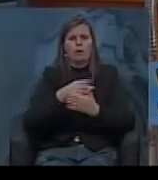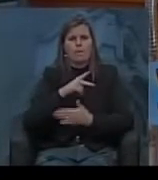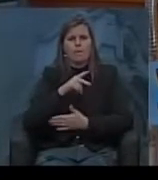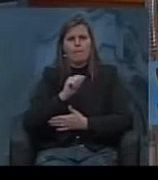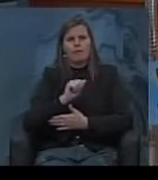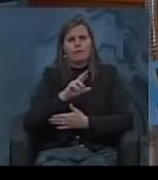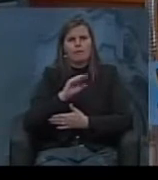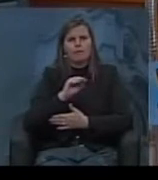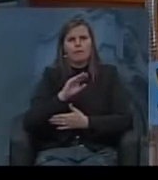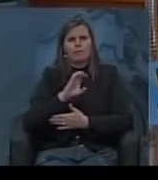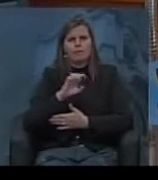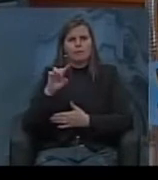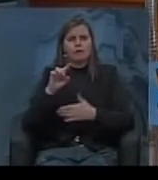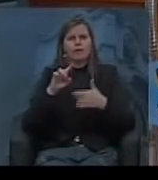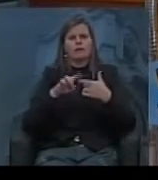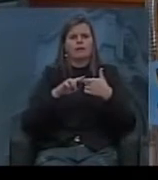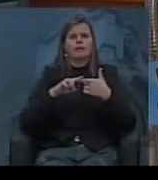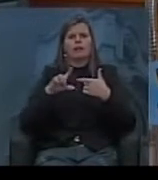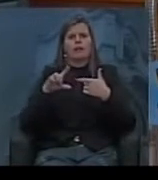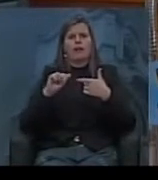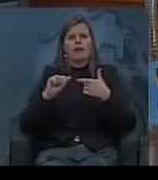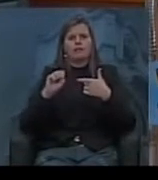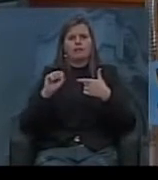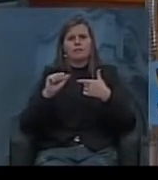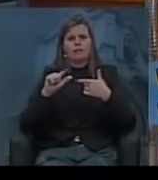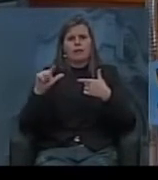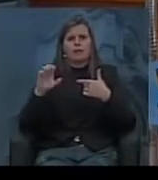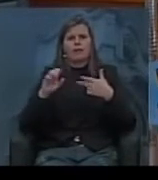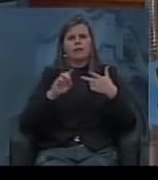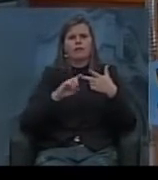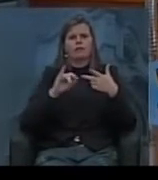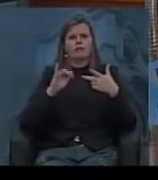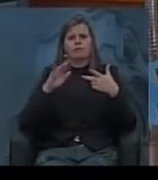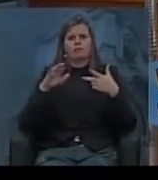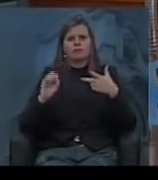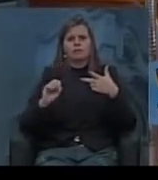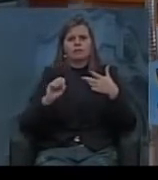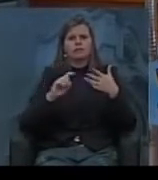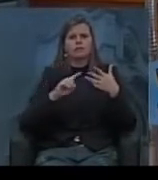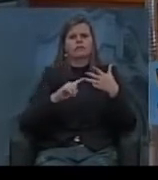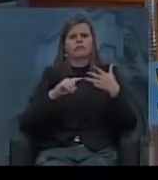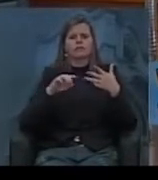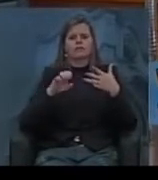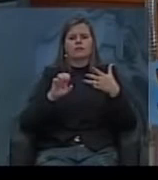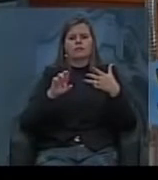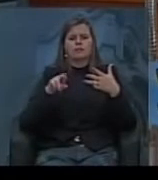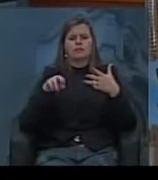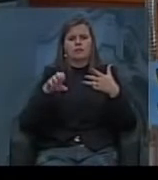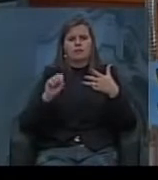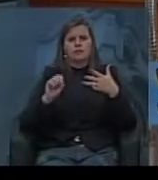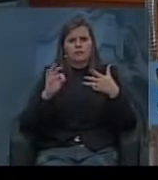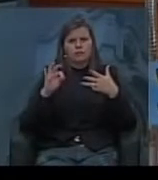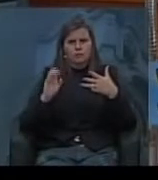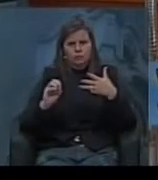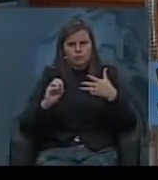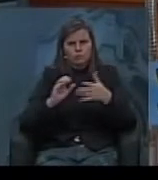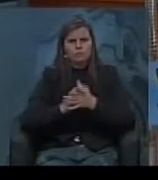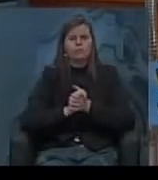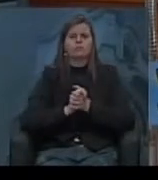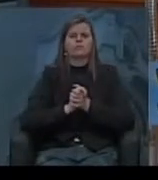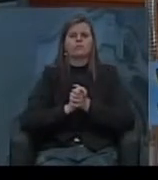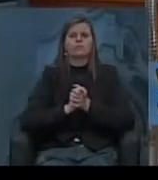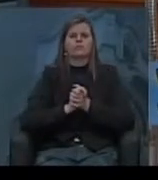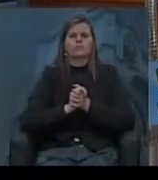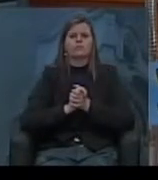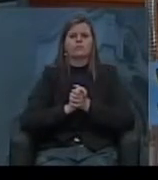e do IFERS que estão aqui presente entre nós os do Ernesto Dornelis também os colegas do Ernesto já havia cumprimentado